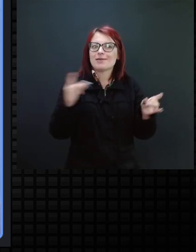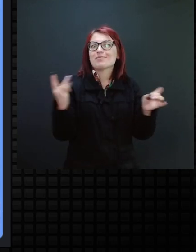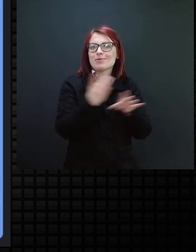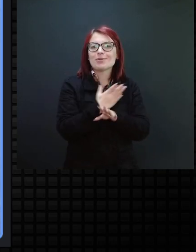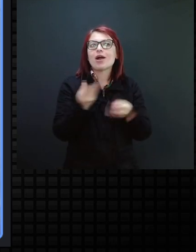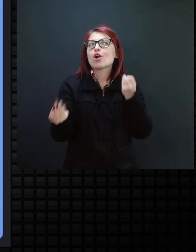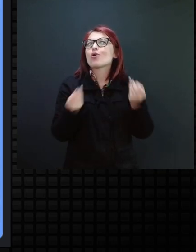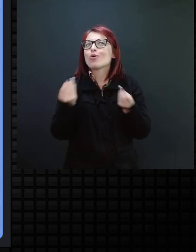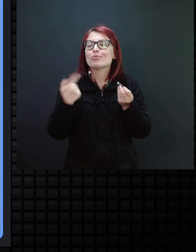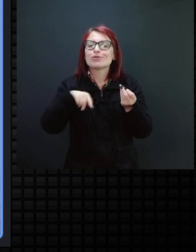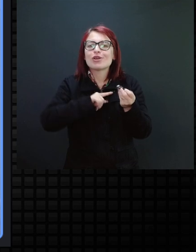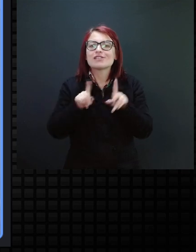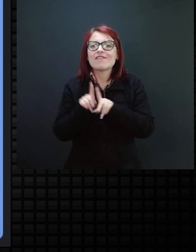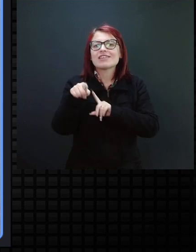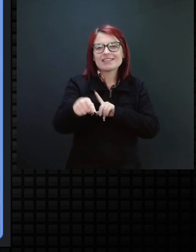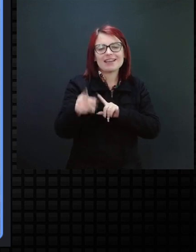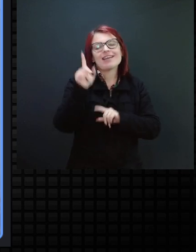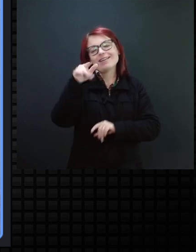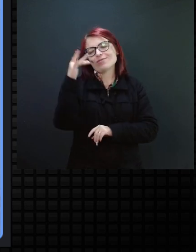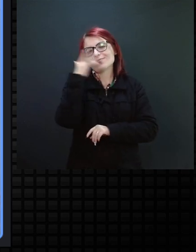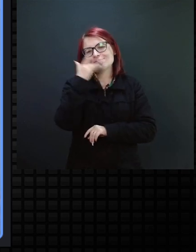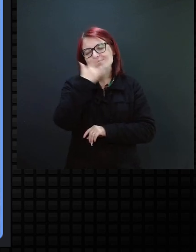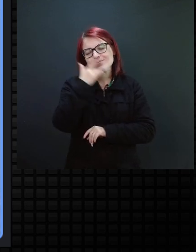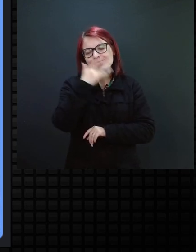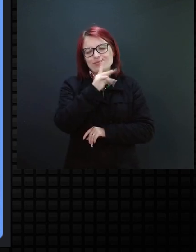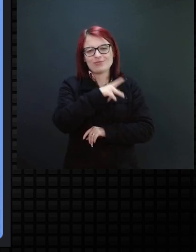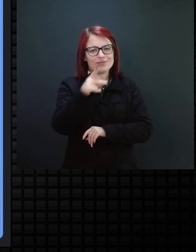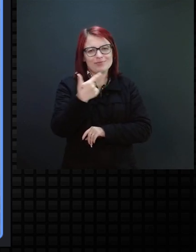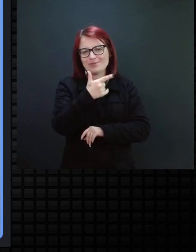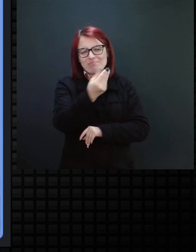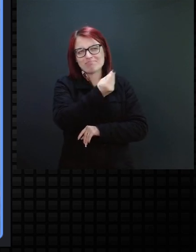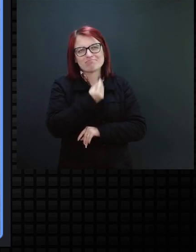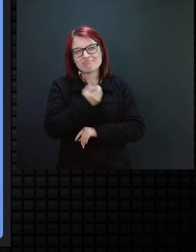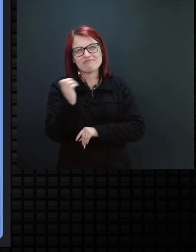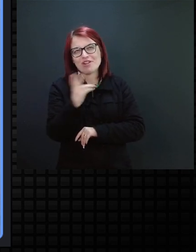avançar, então isso é muito gostoso, professora, isso não tem preço.